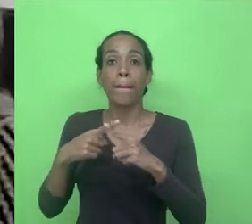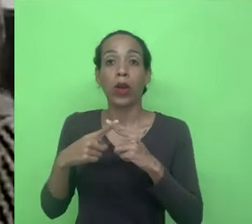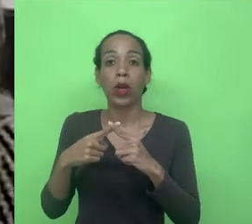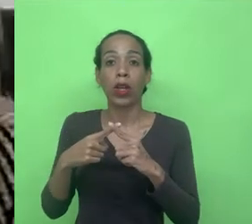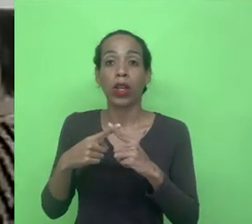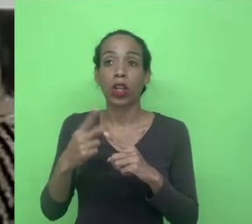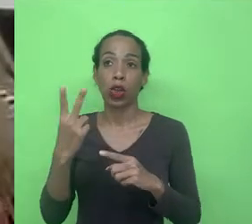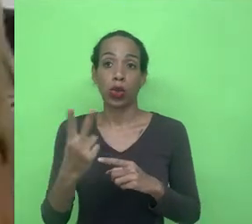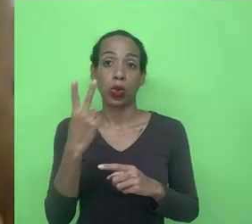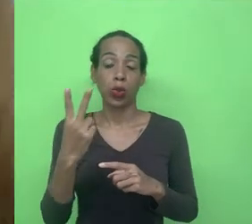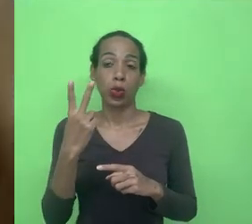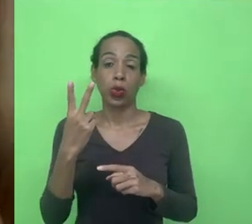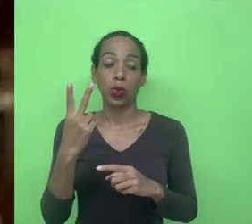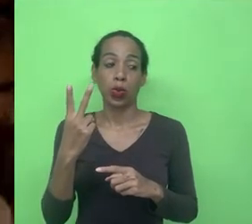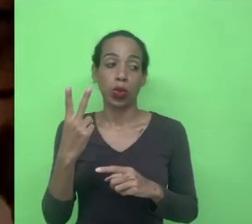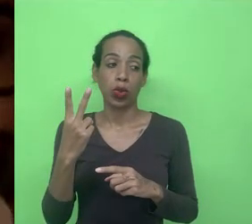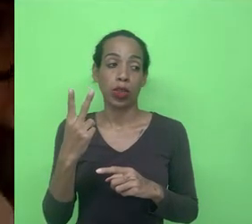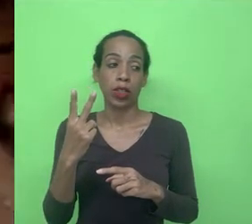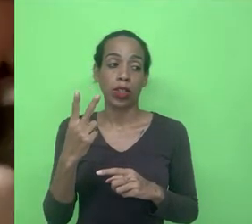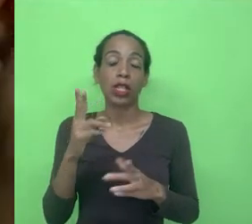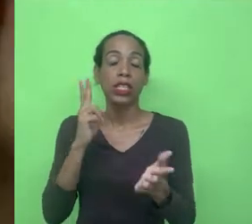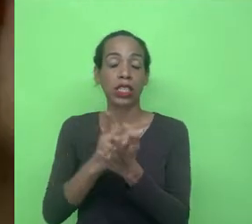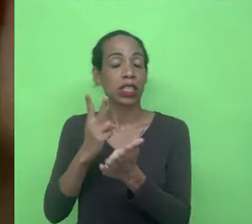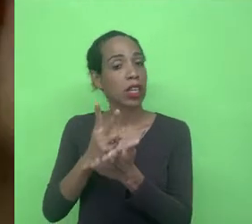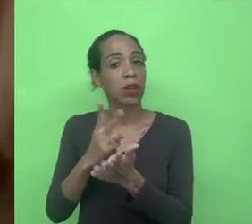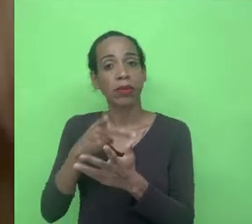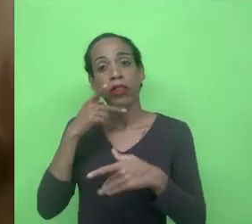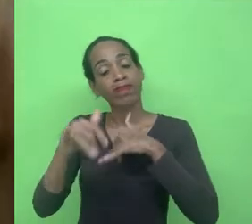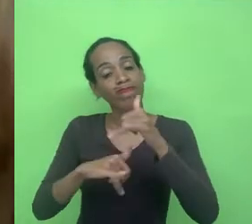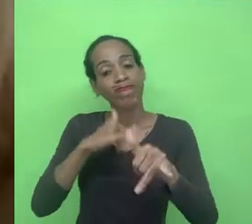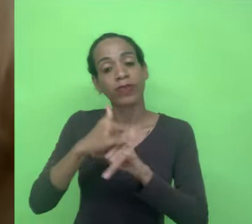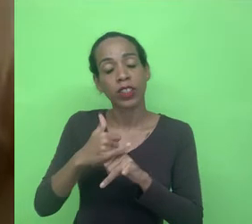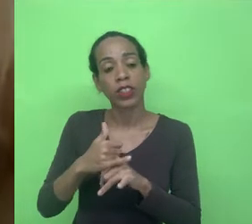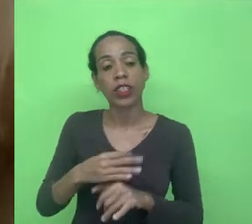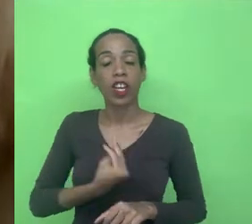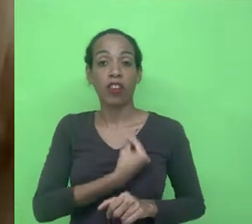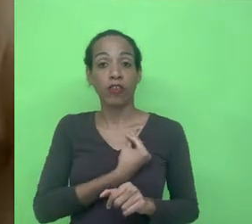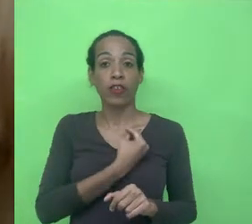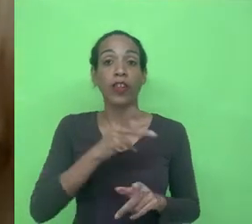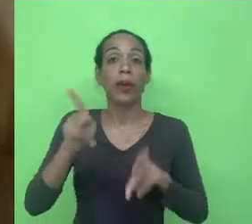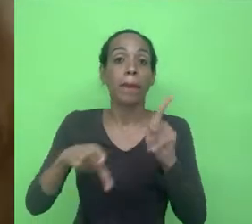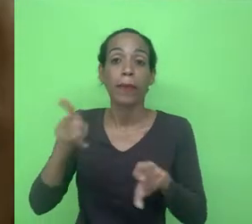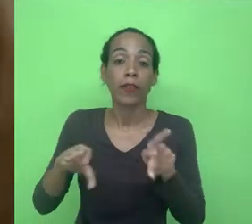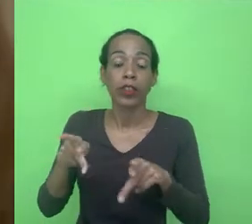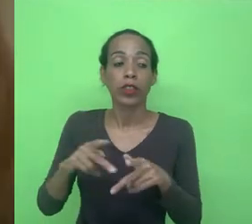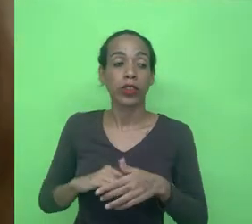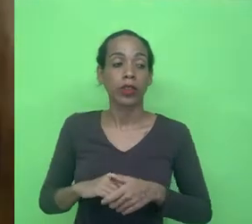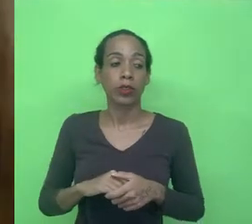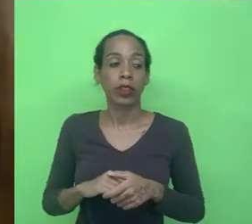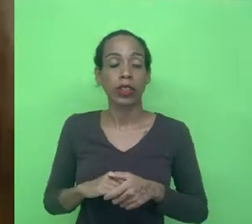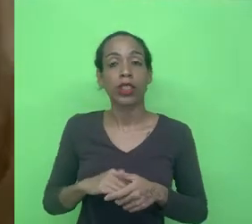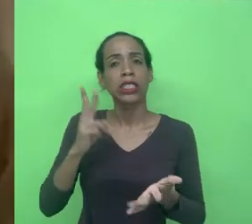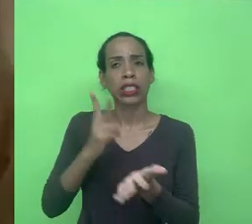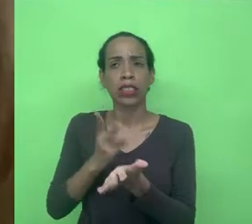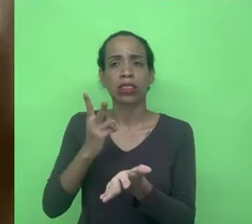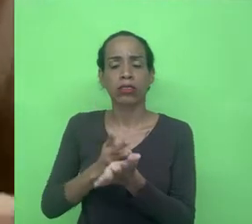colocações sempre na questão tecnológica até pela vivência como professora sempre há eu acho